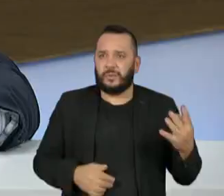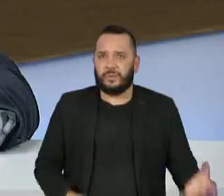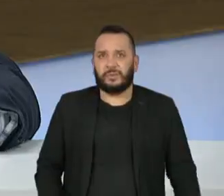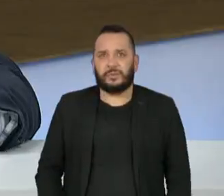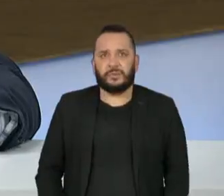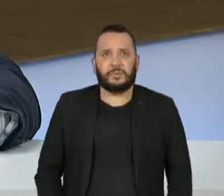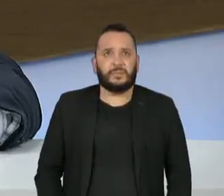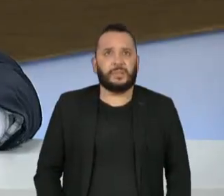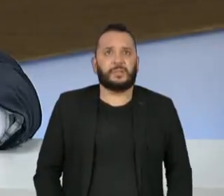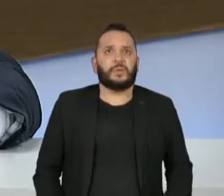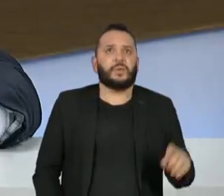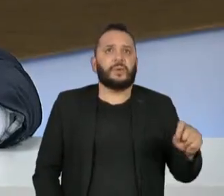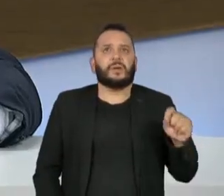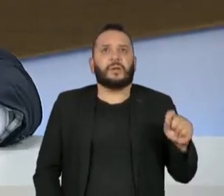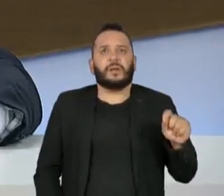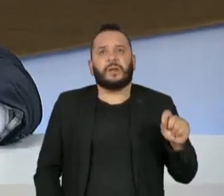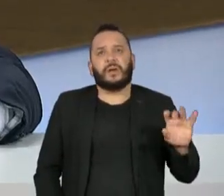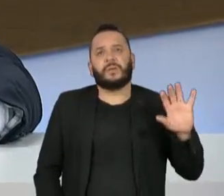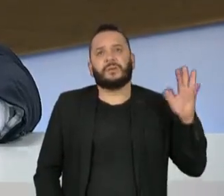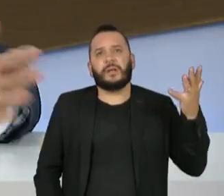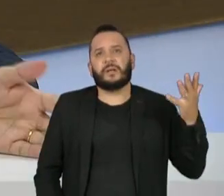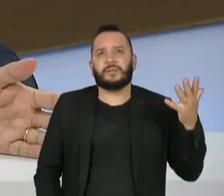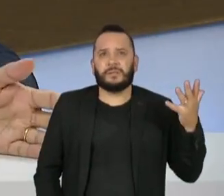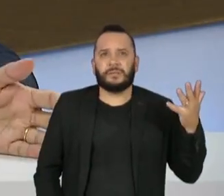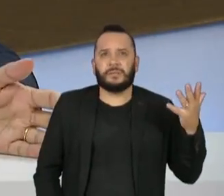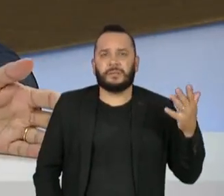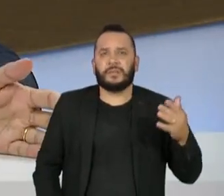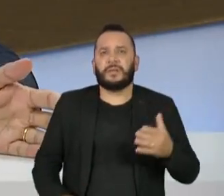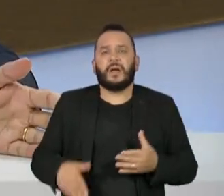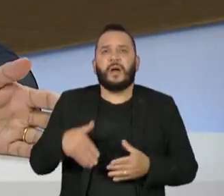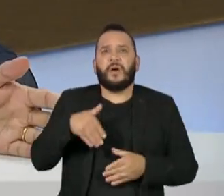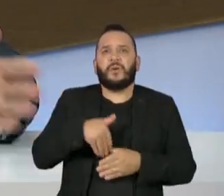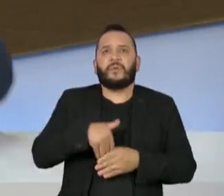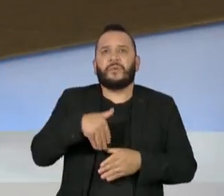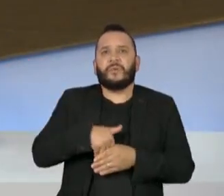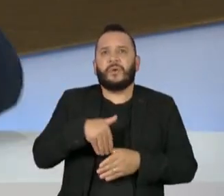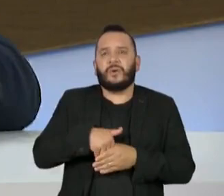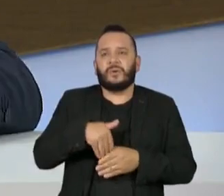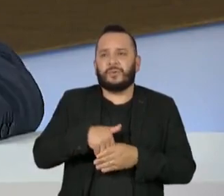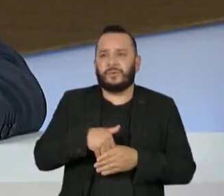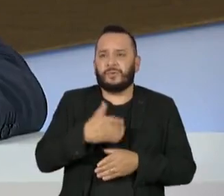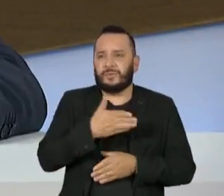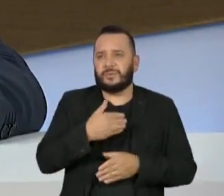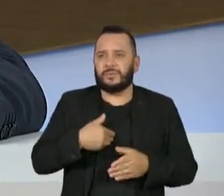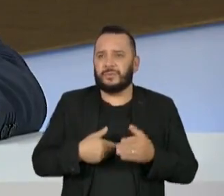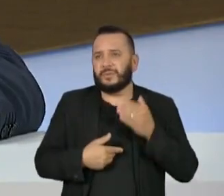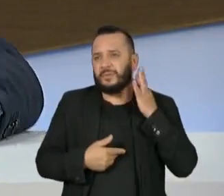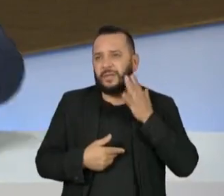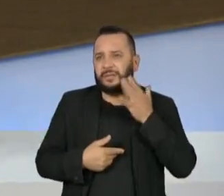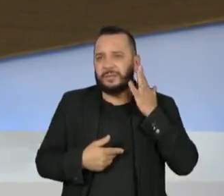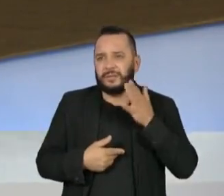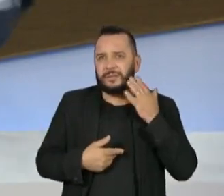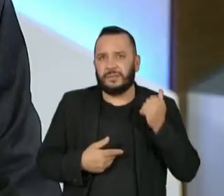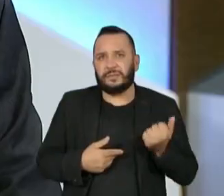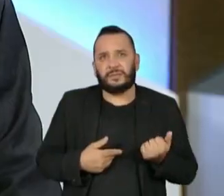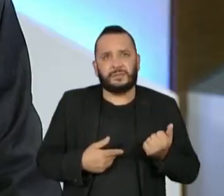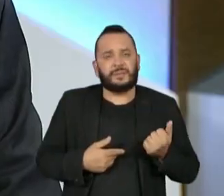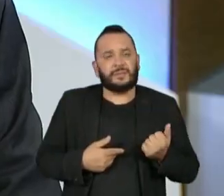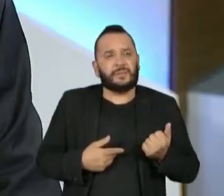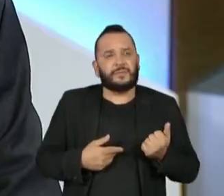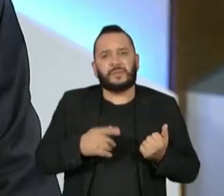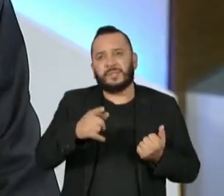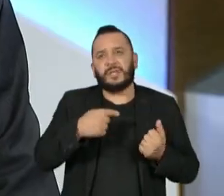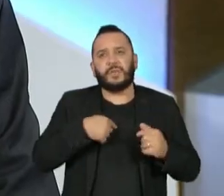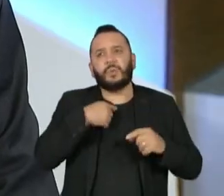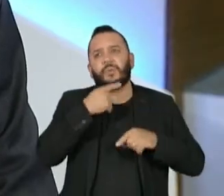Mas o que que leva a aderência ao voto no Tarcísio? O senhor aqui em algum momento falou assim, duvido